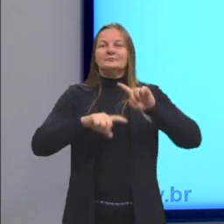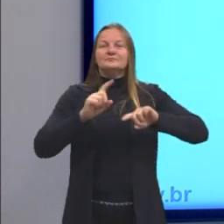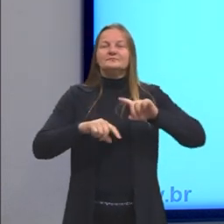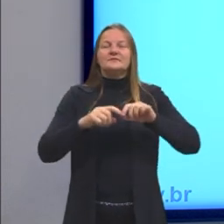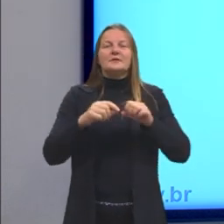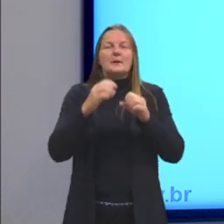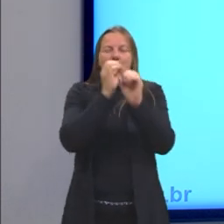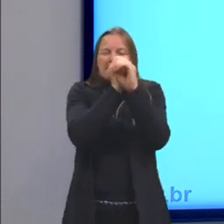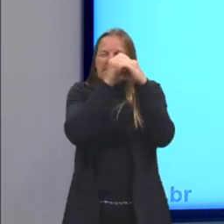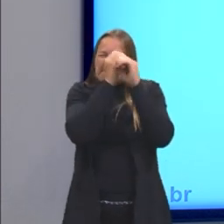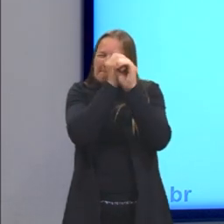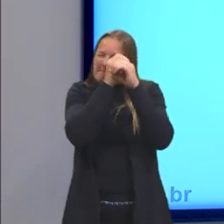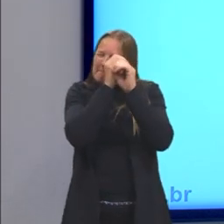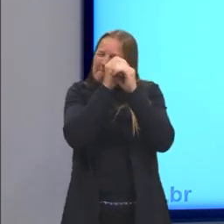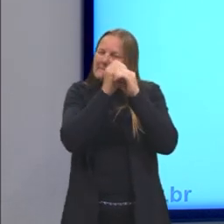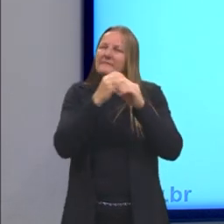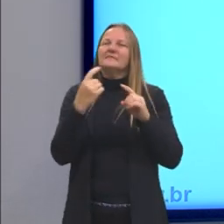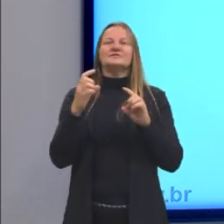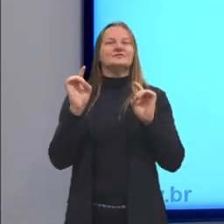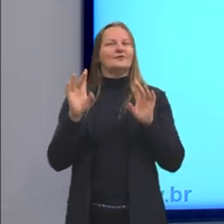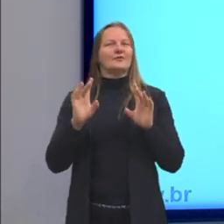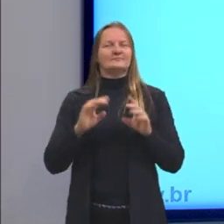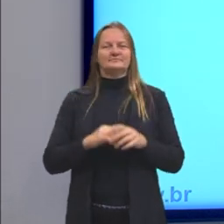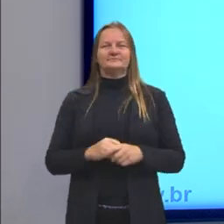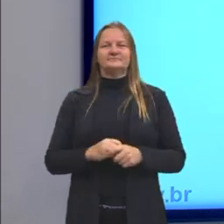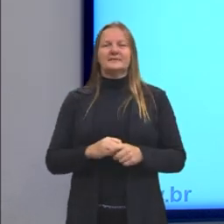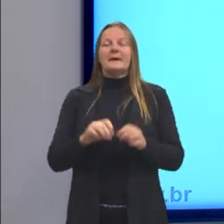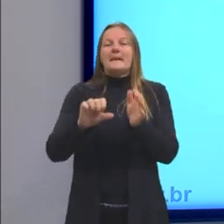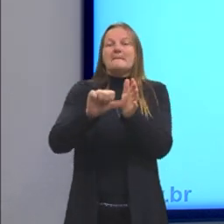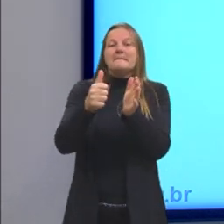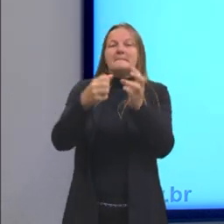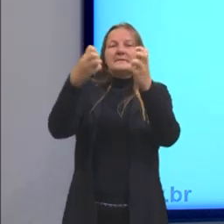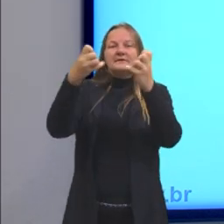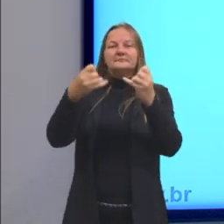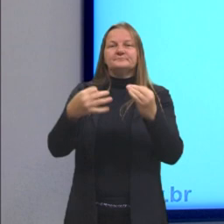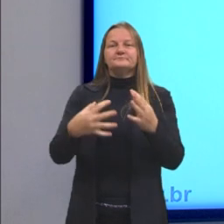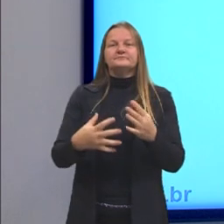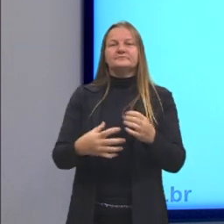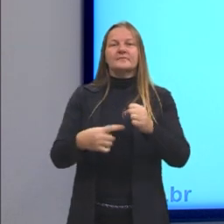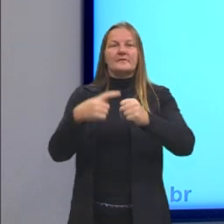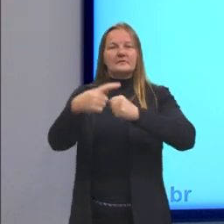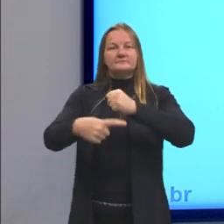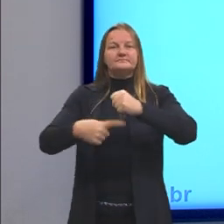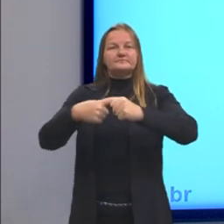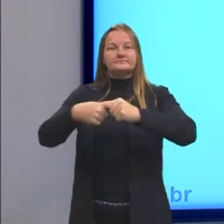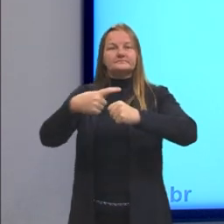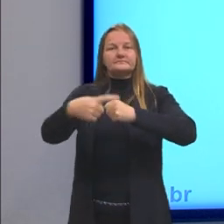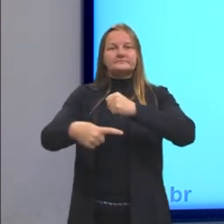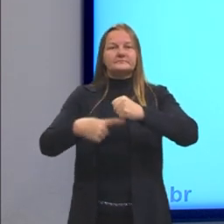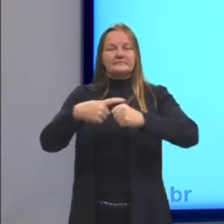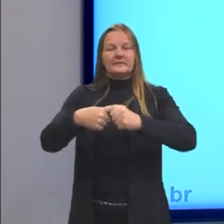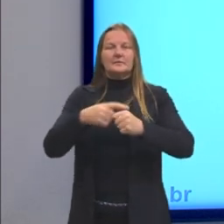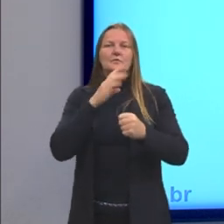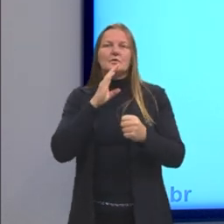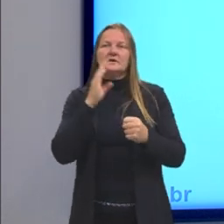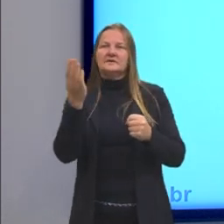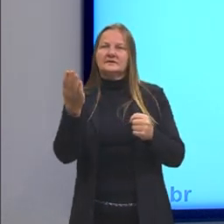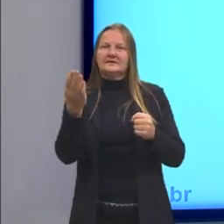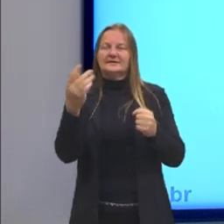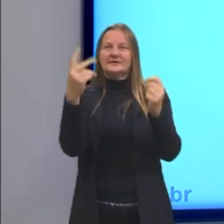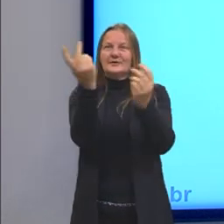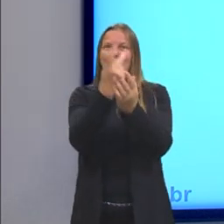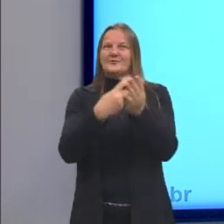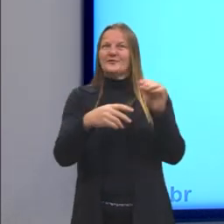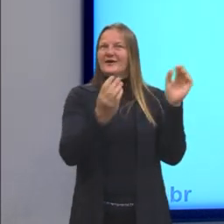microscópicas. Então, a primeira coisa que eu falei é do átomo. Vocês já devem conhecer uma imagem